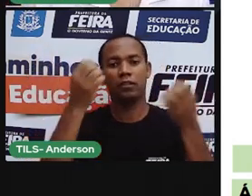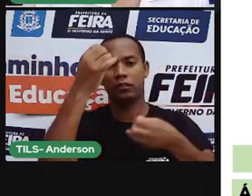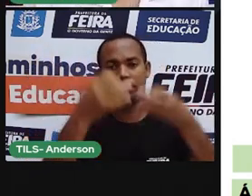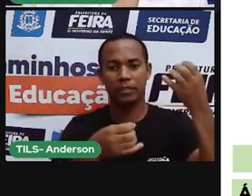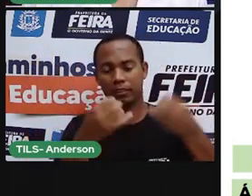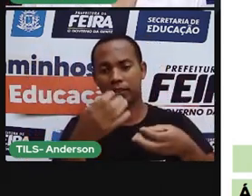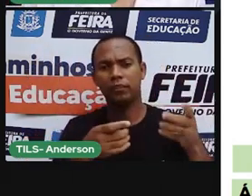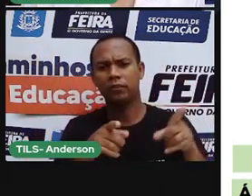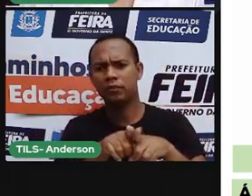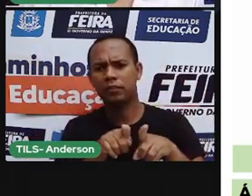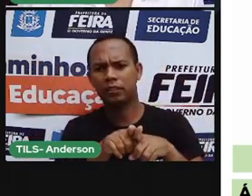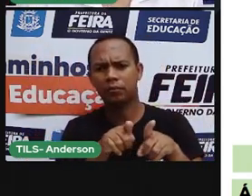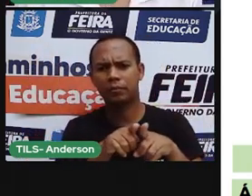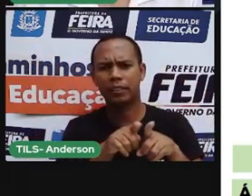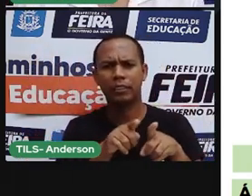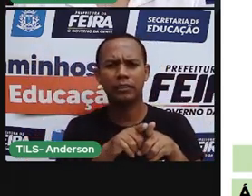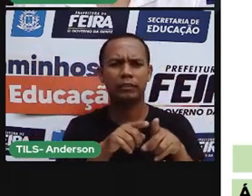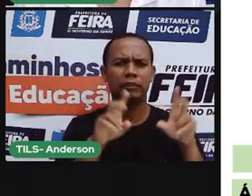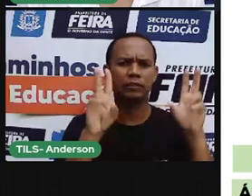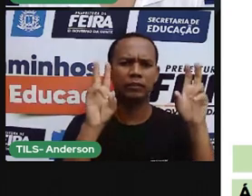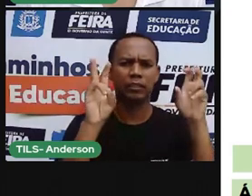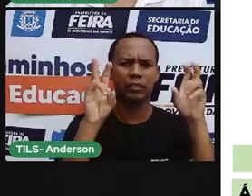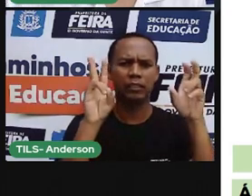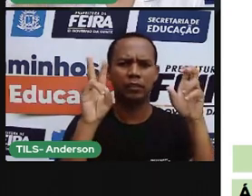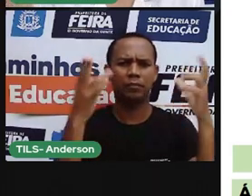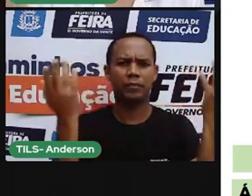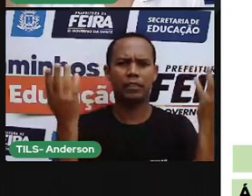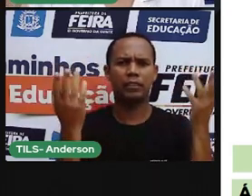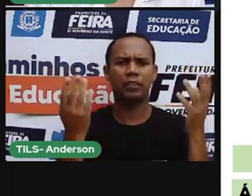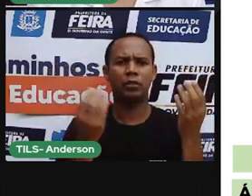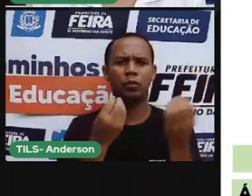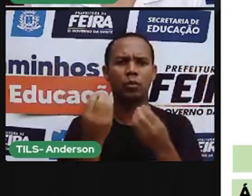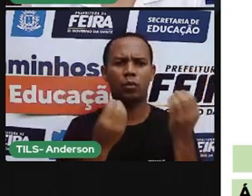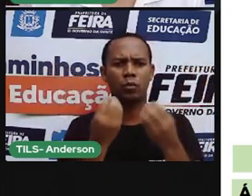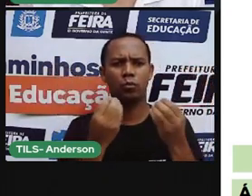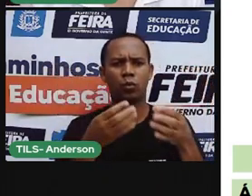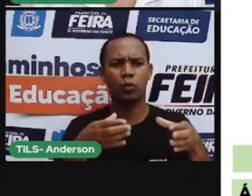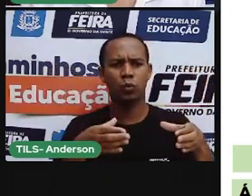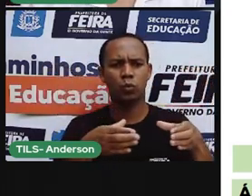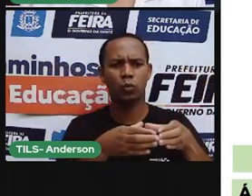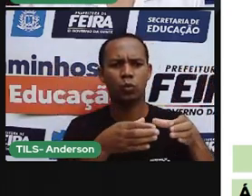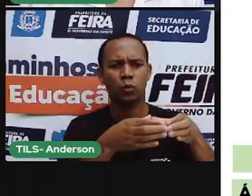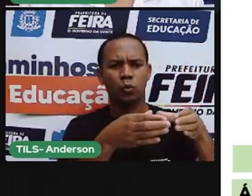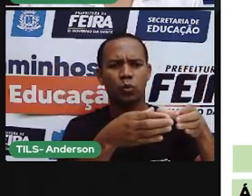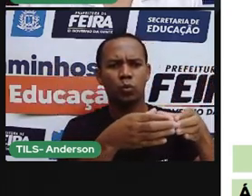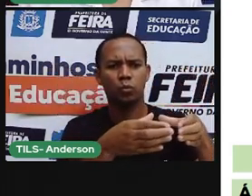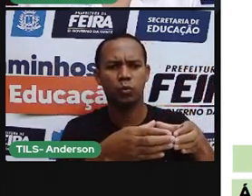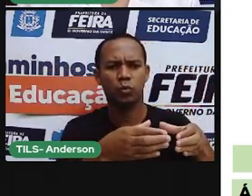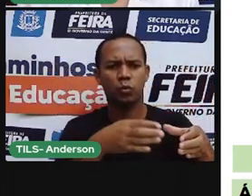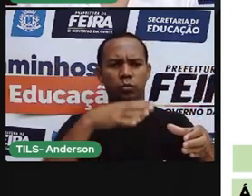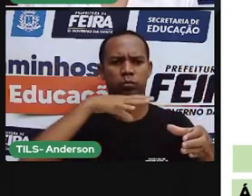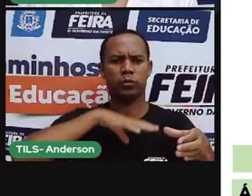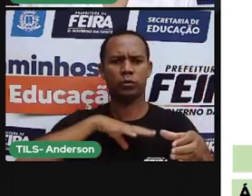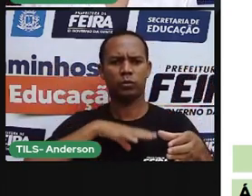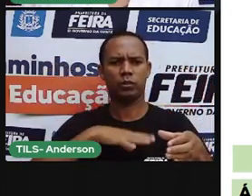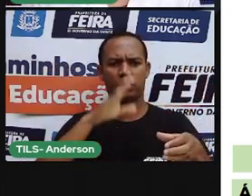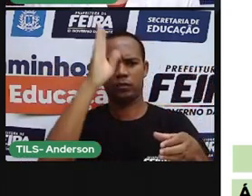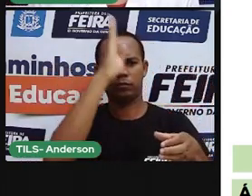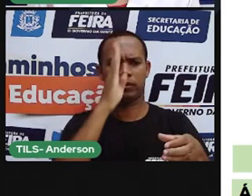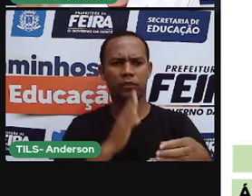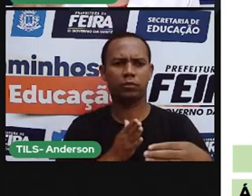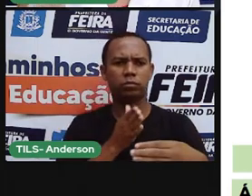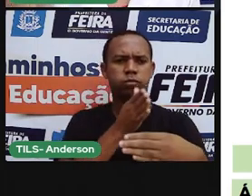né? Há um assunto que é a chegada dos portugueses ao Brasil, lembrando que